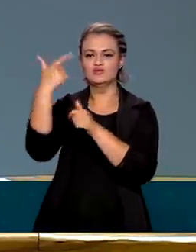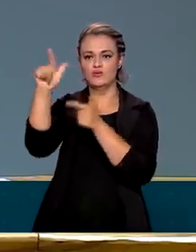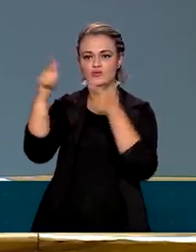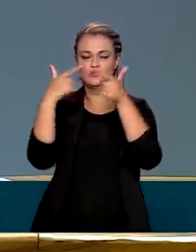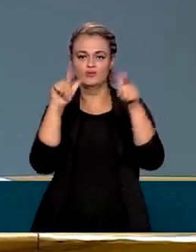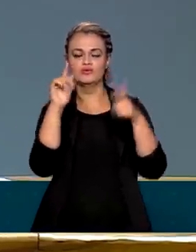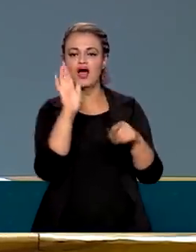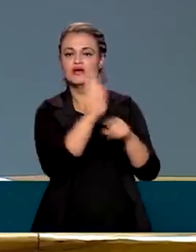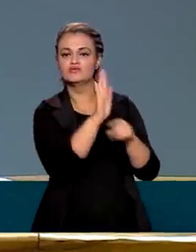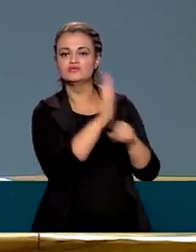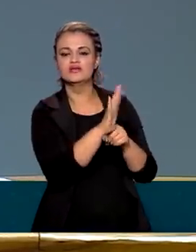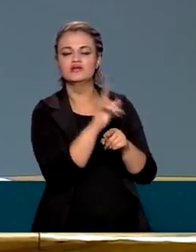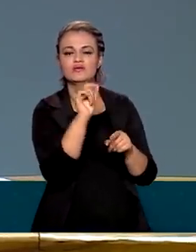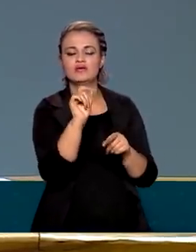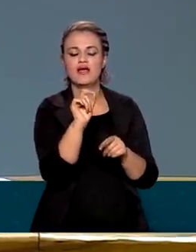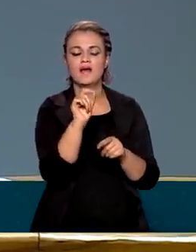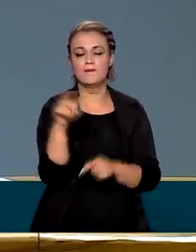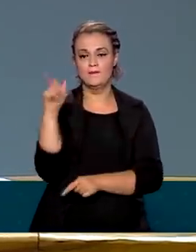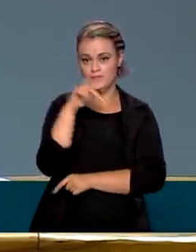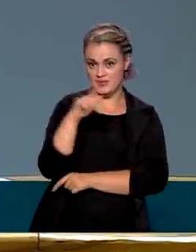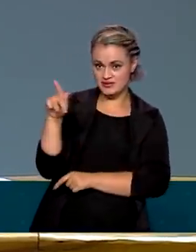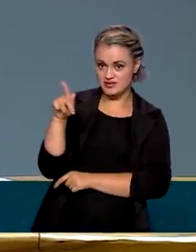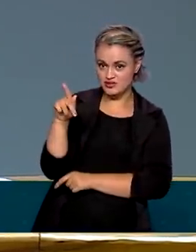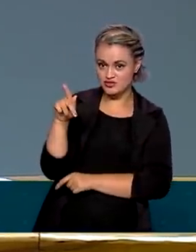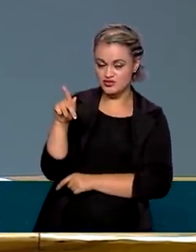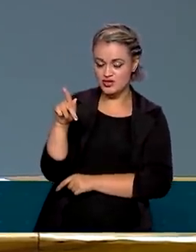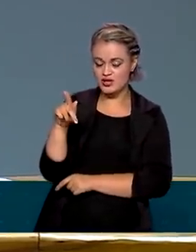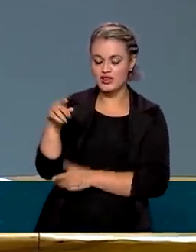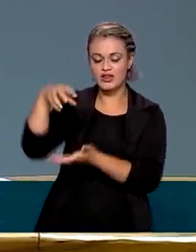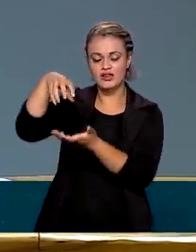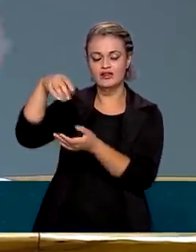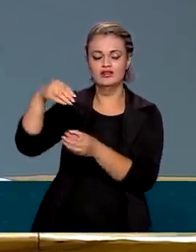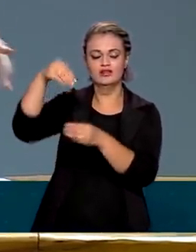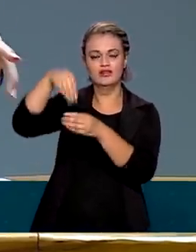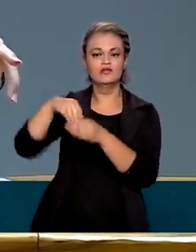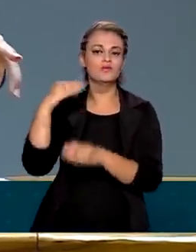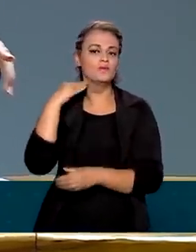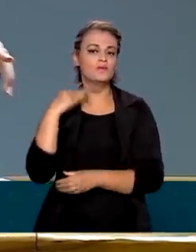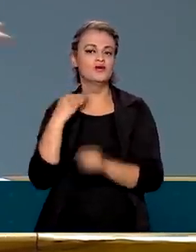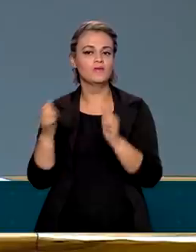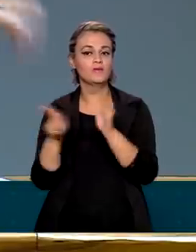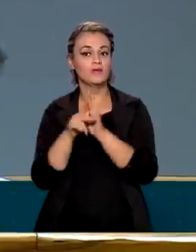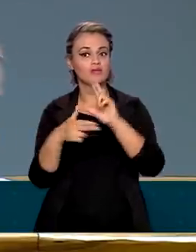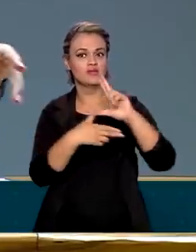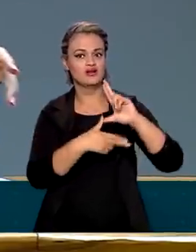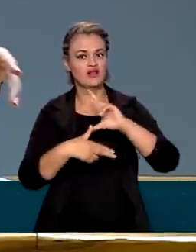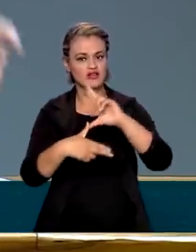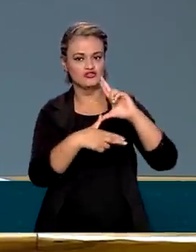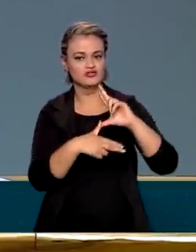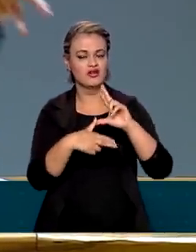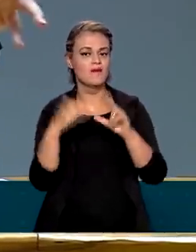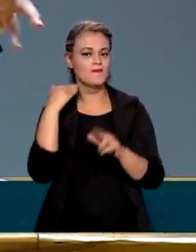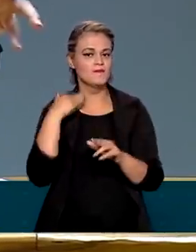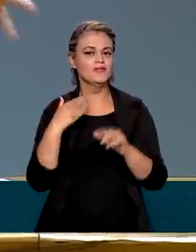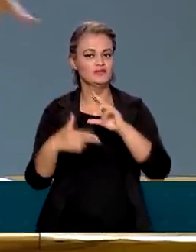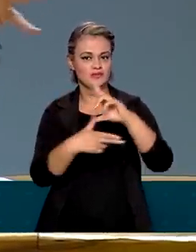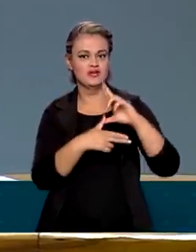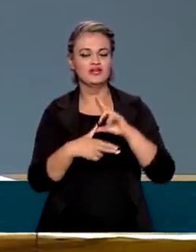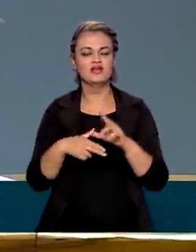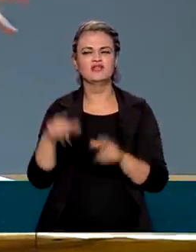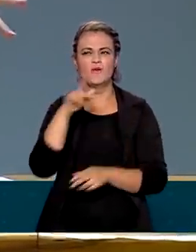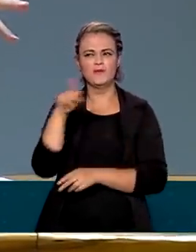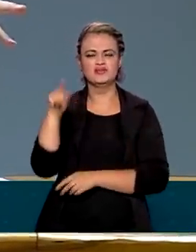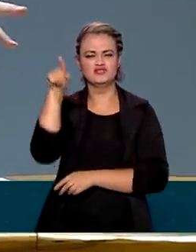ajudamos a colocar um presidente no Banco da América Latina, tem um Banco da América Latina que agora tem um presidente